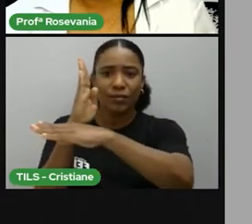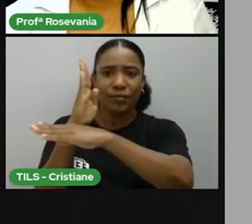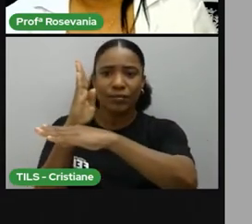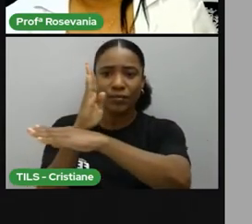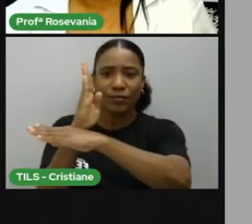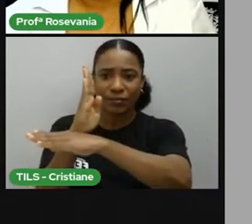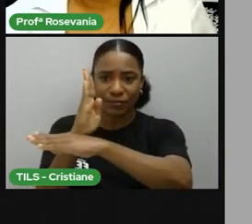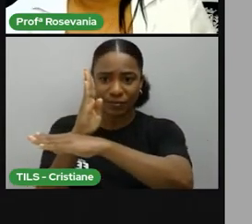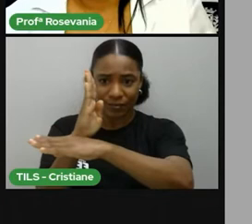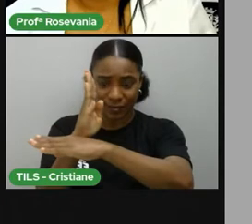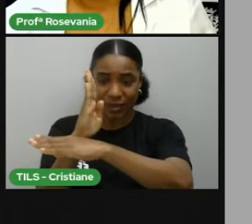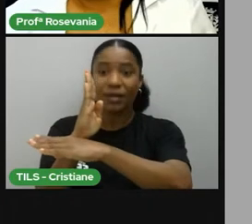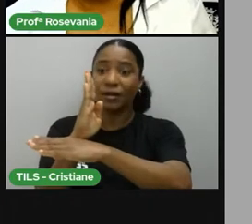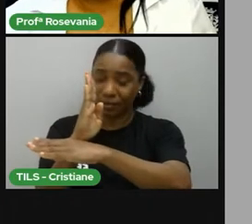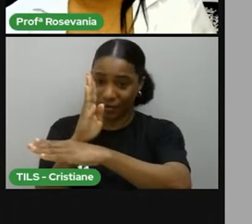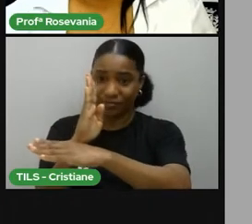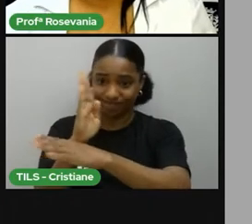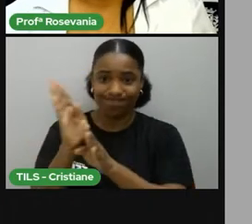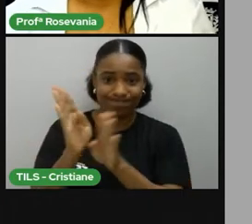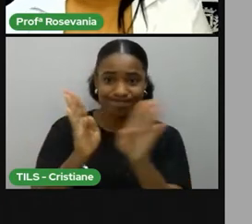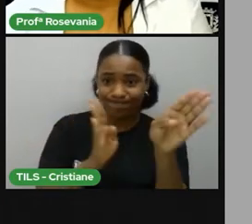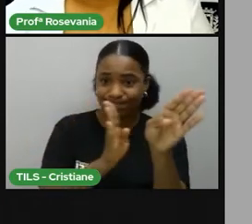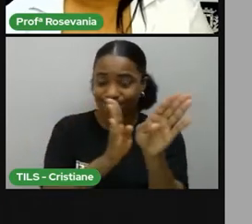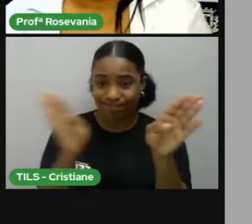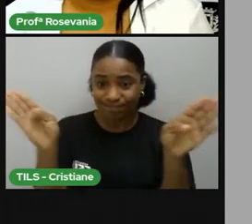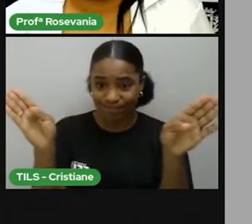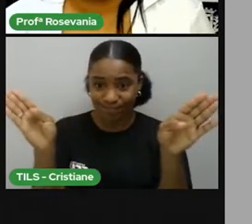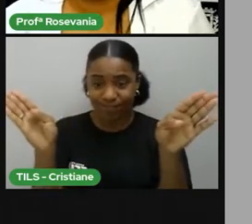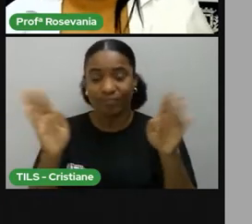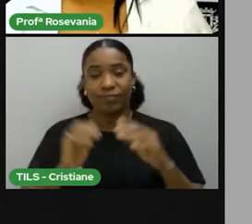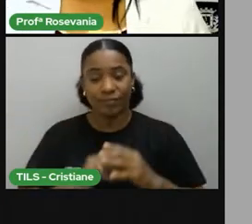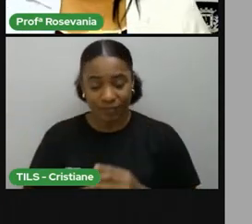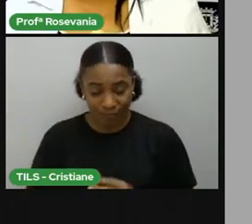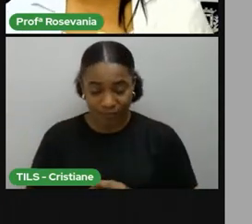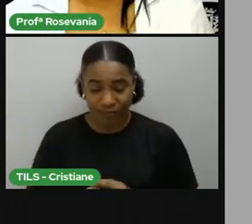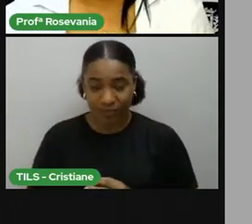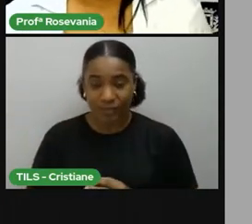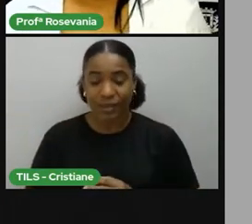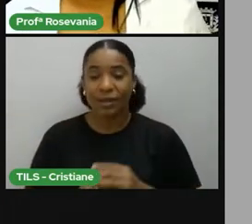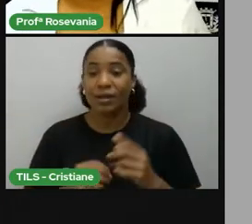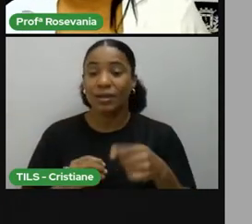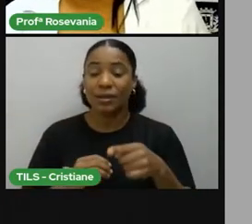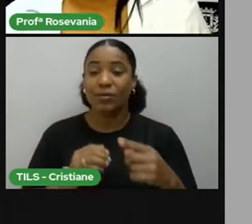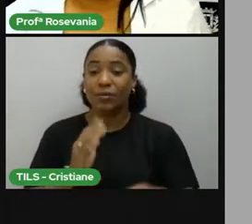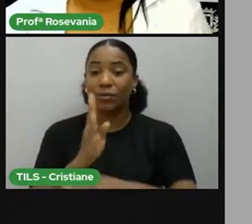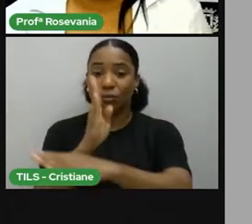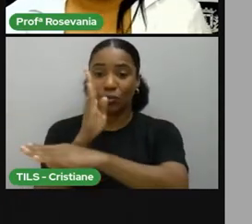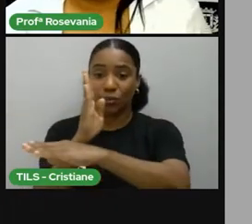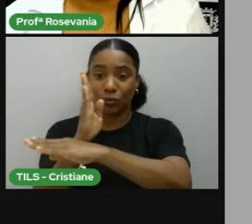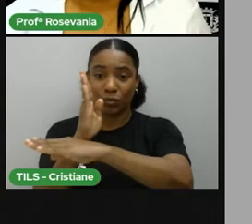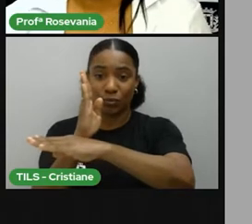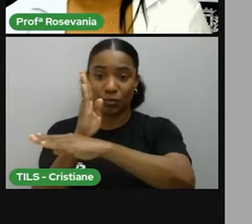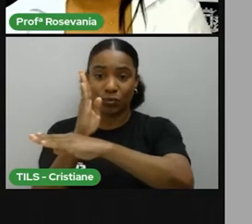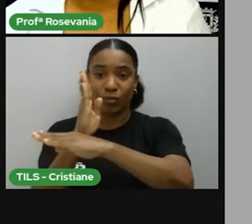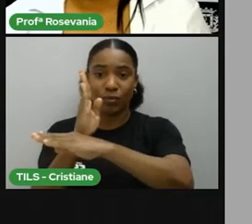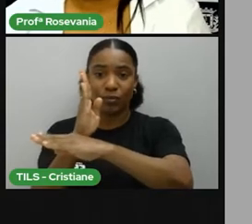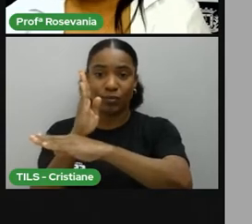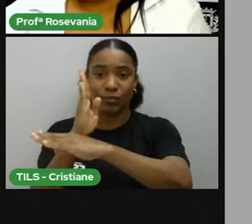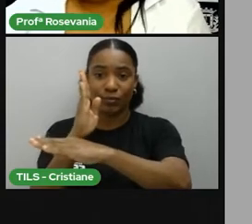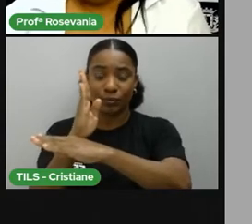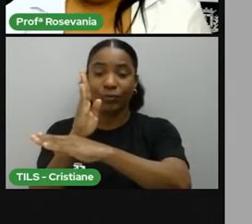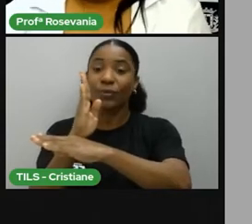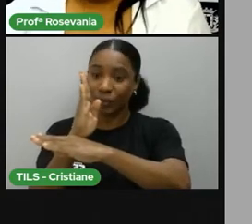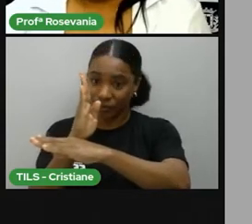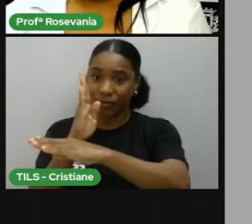gente chama de coordenada geográfica, né, servindo para localização de qualquer ponto da superfície